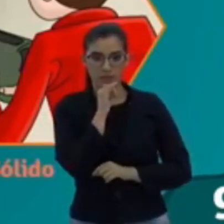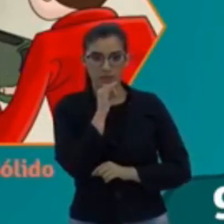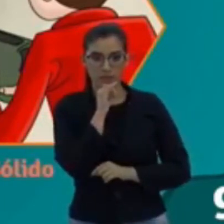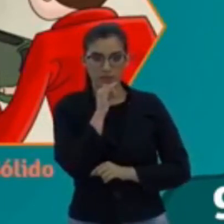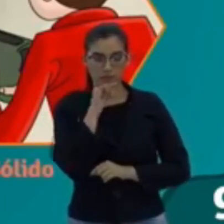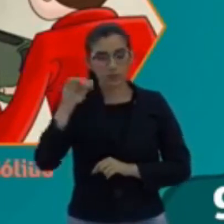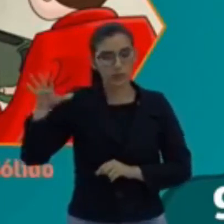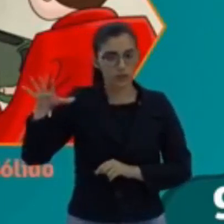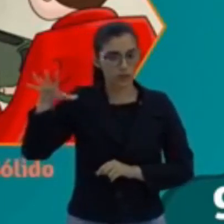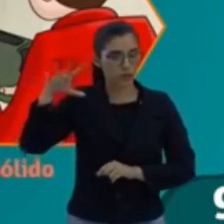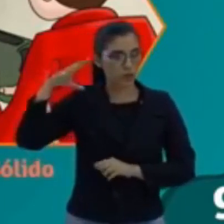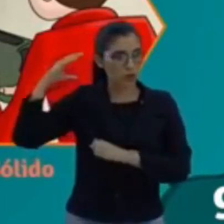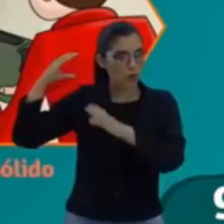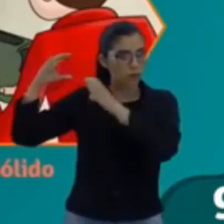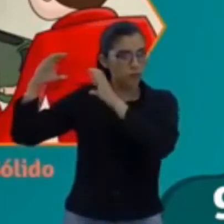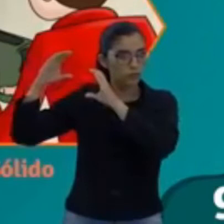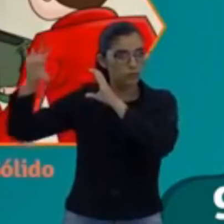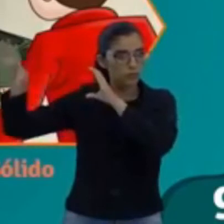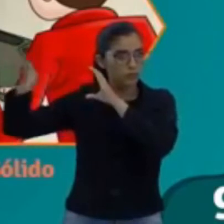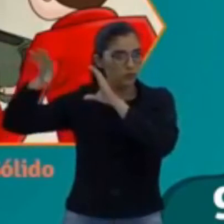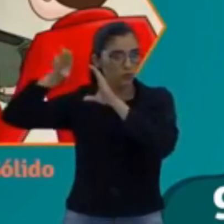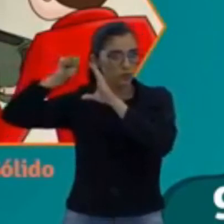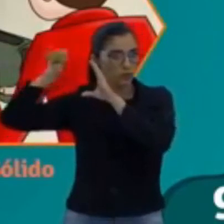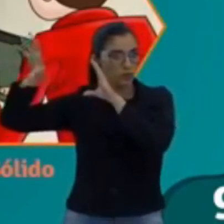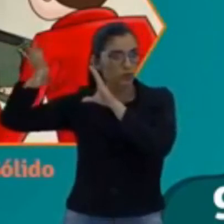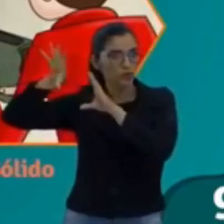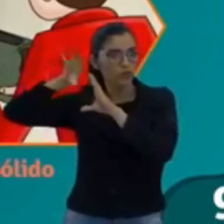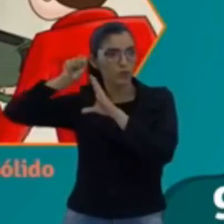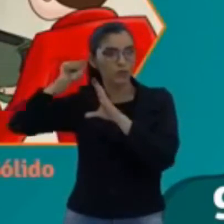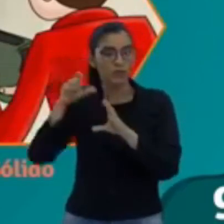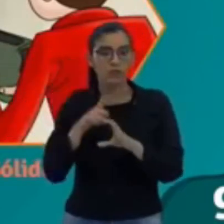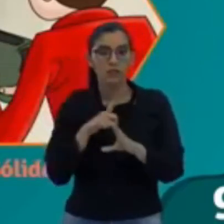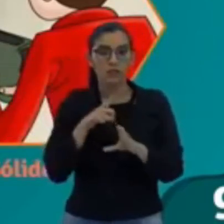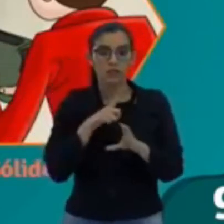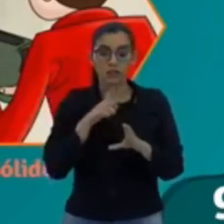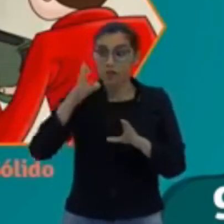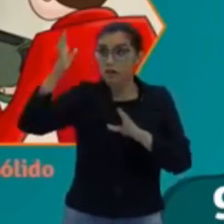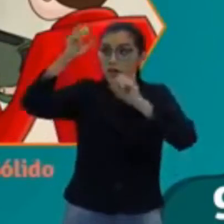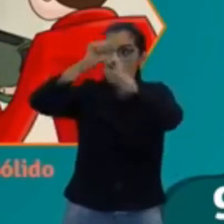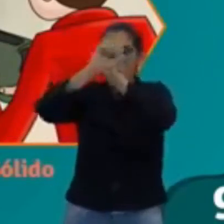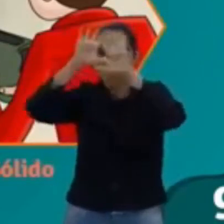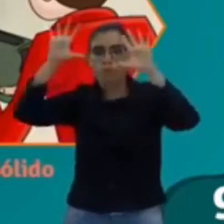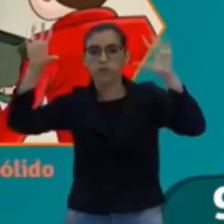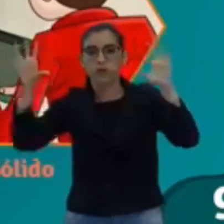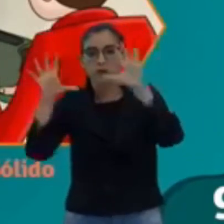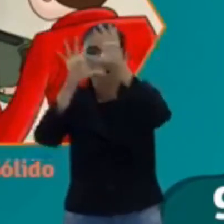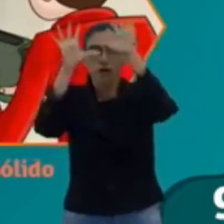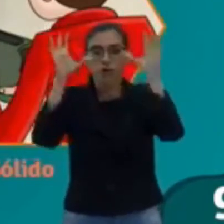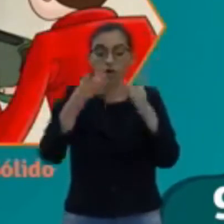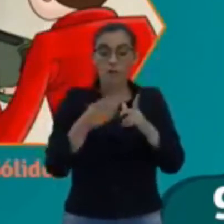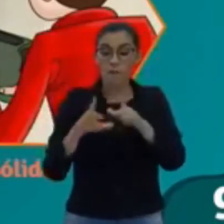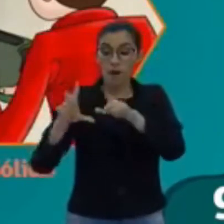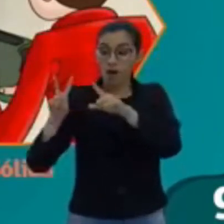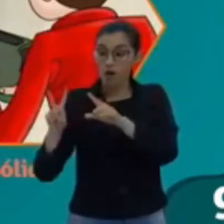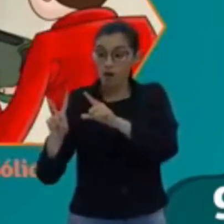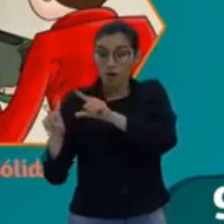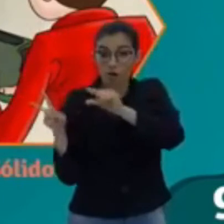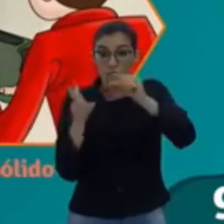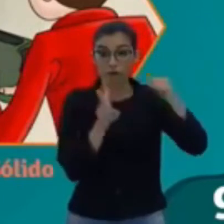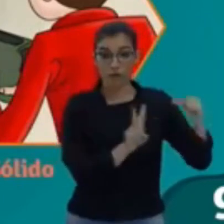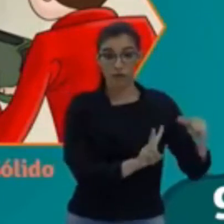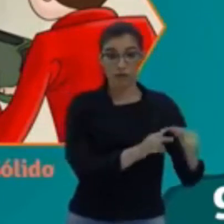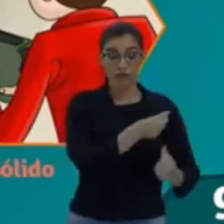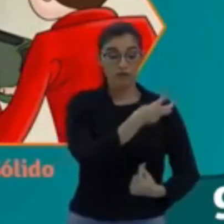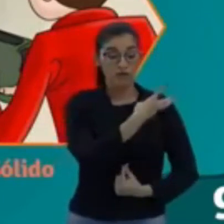do som. O som, ele tem, na atmosfera, uma velocidade de 340 metros por